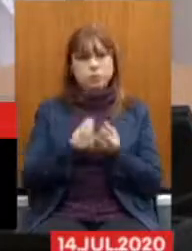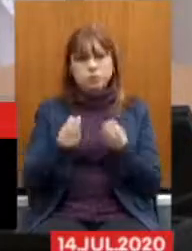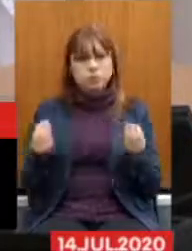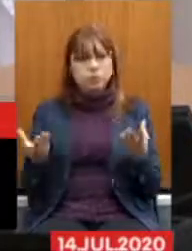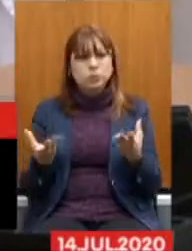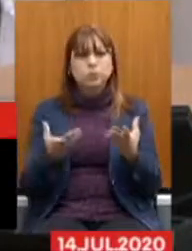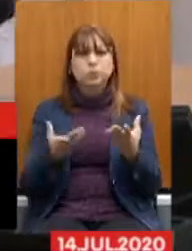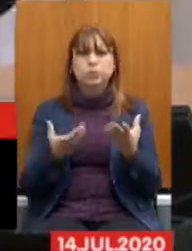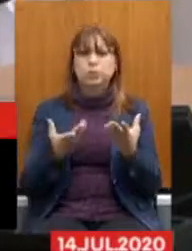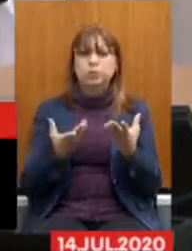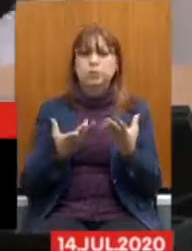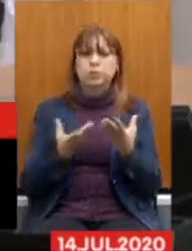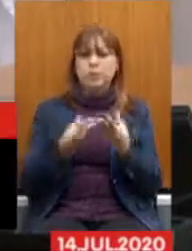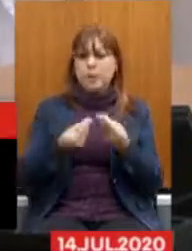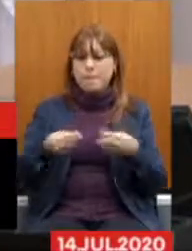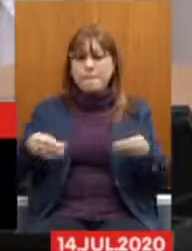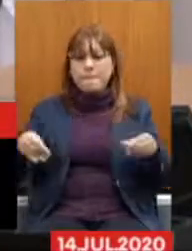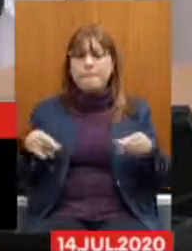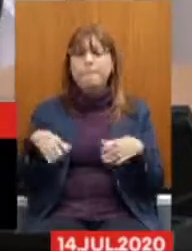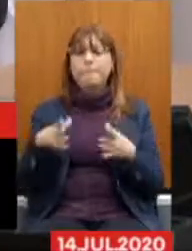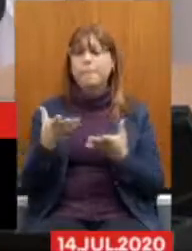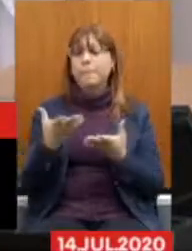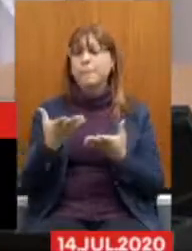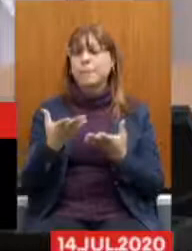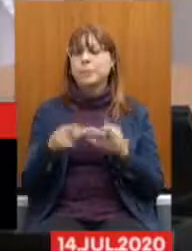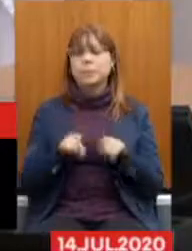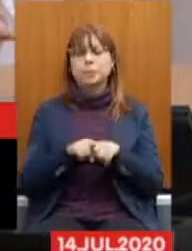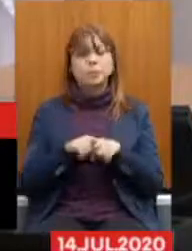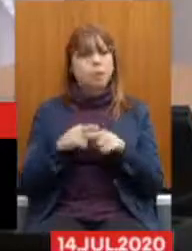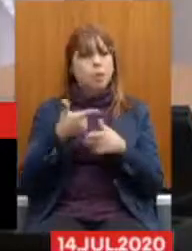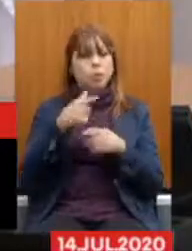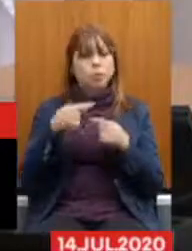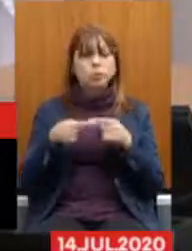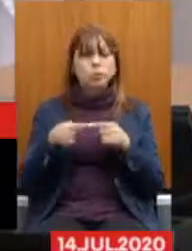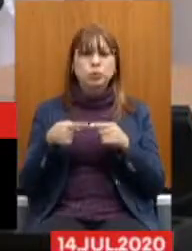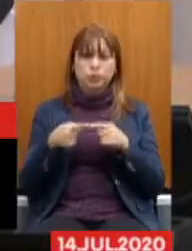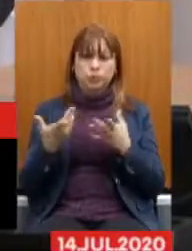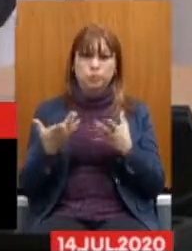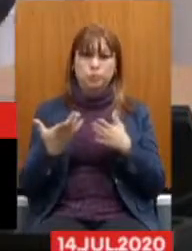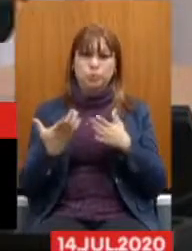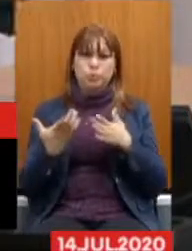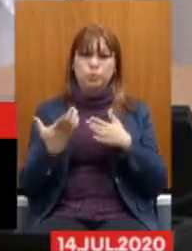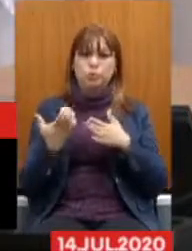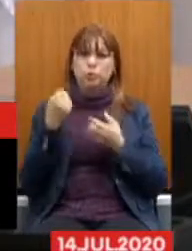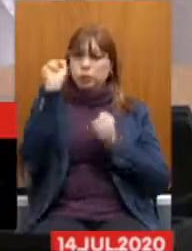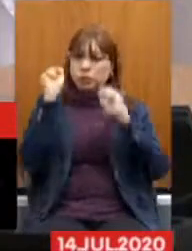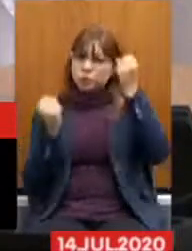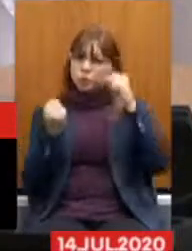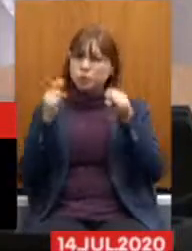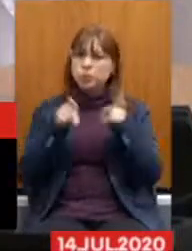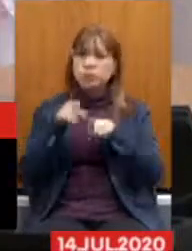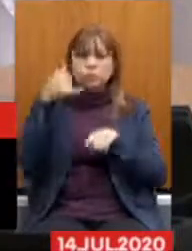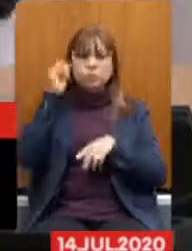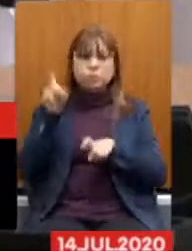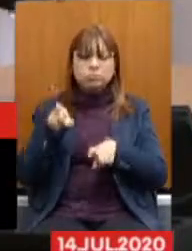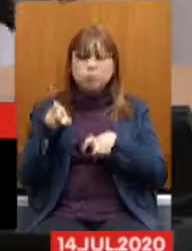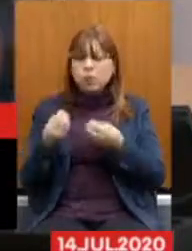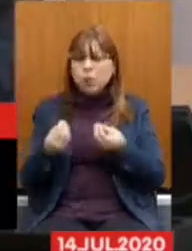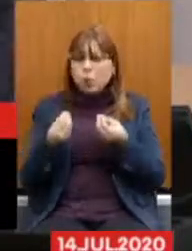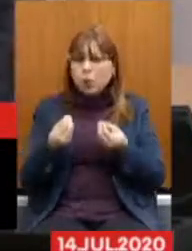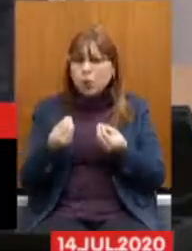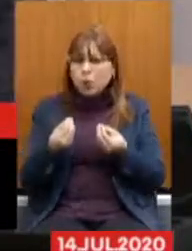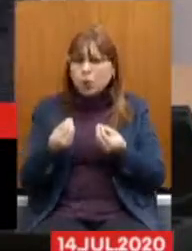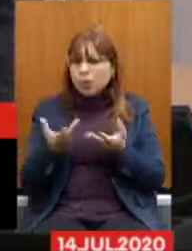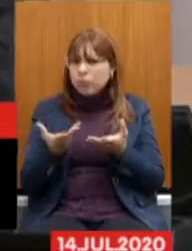só minerais, mas também de várias outras atividades industriais e agropecuárias. Como é que o Estado desse